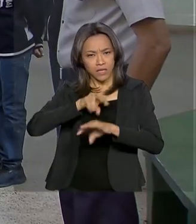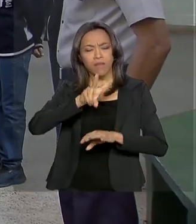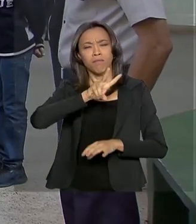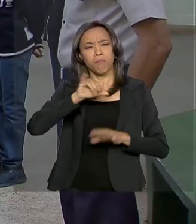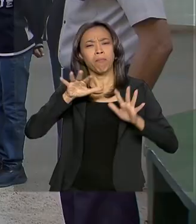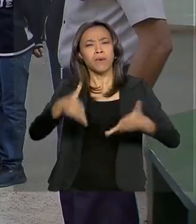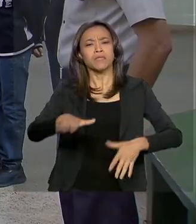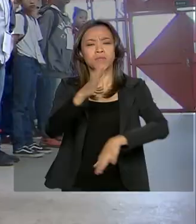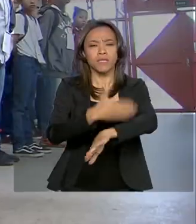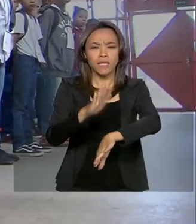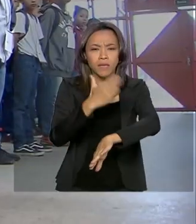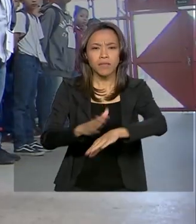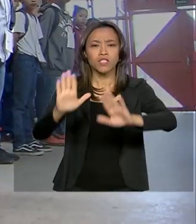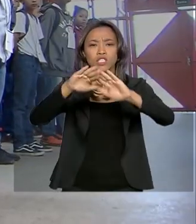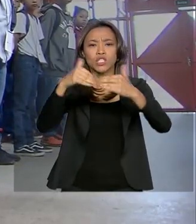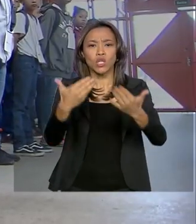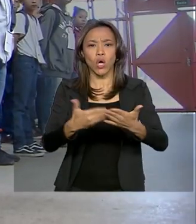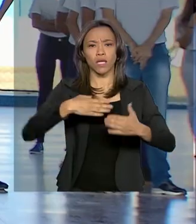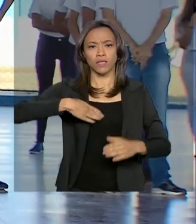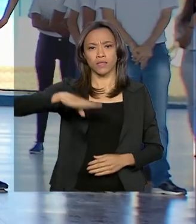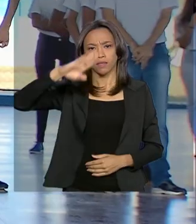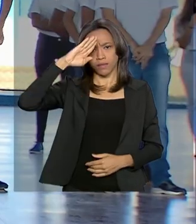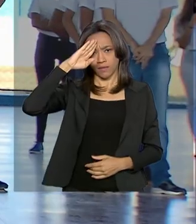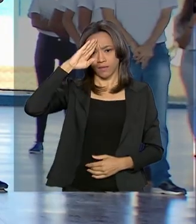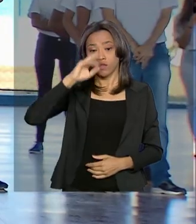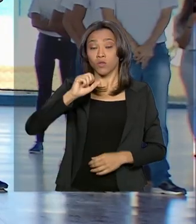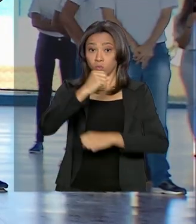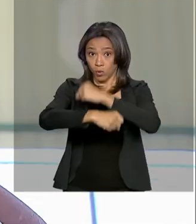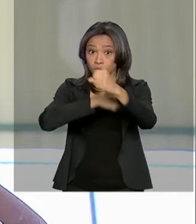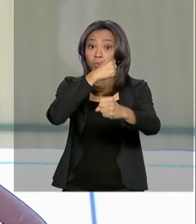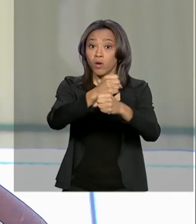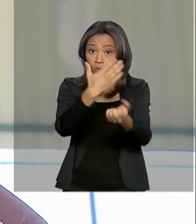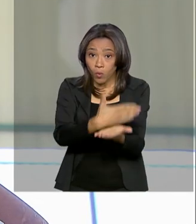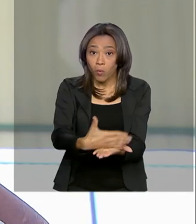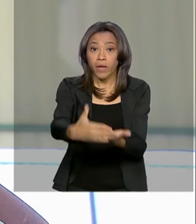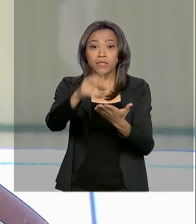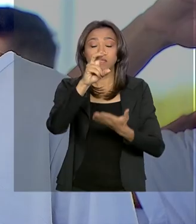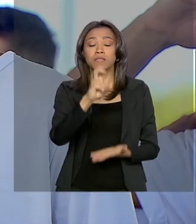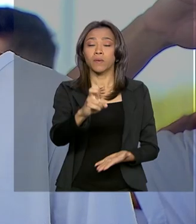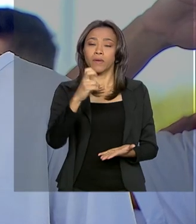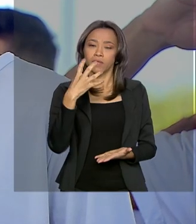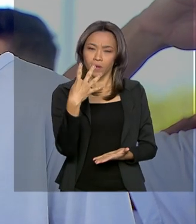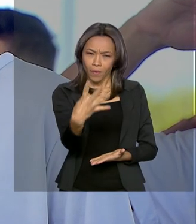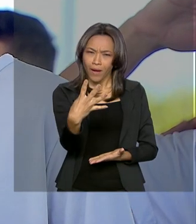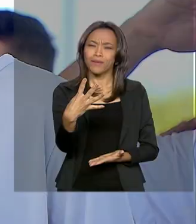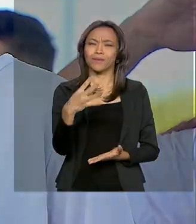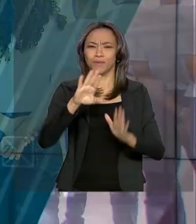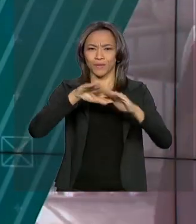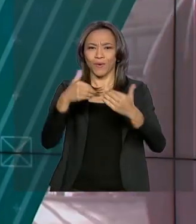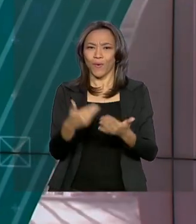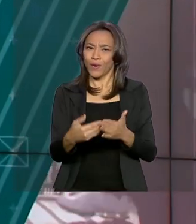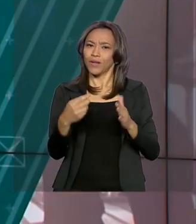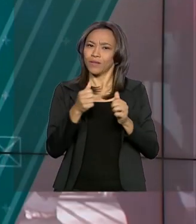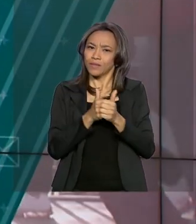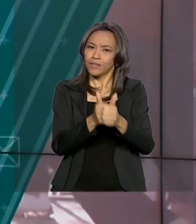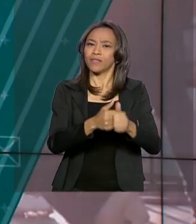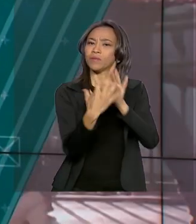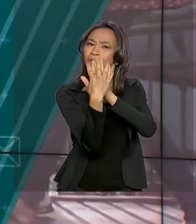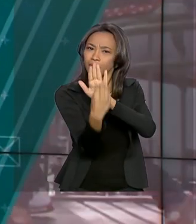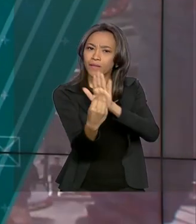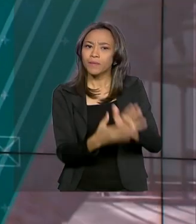cívico-militares. Só no ano que vem entram em funcionamento 54 escolas desse modelo. E veja também,